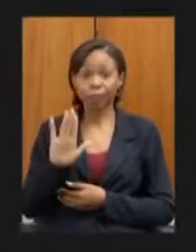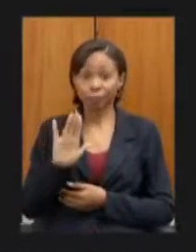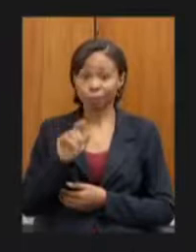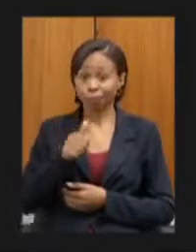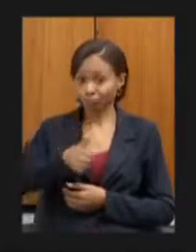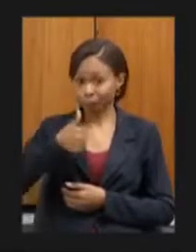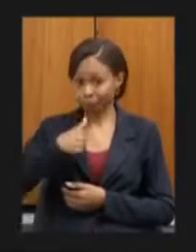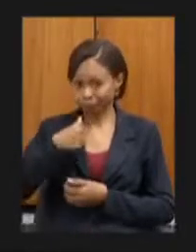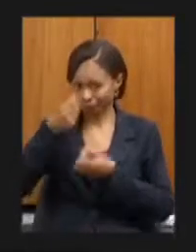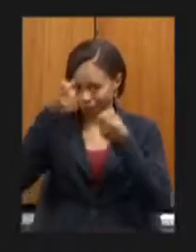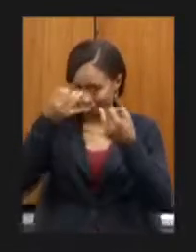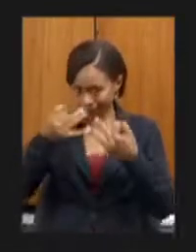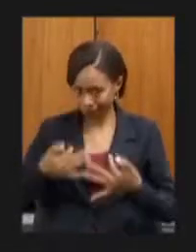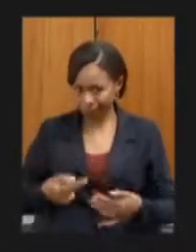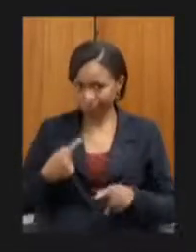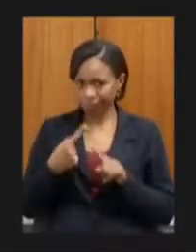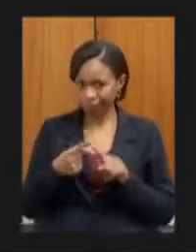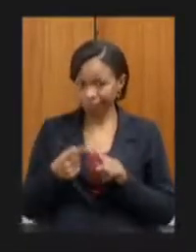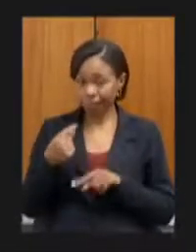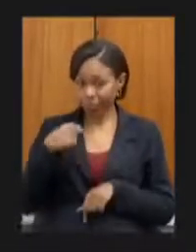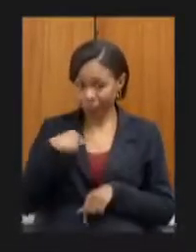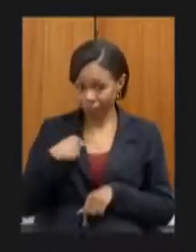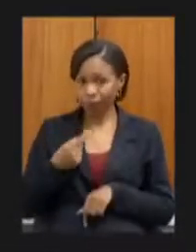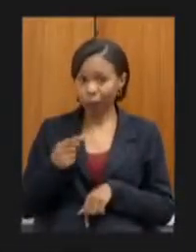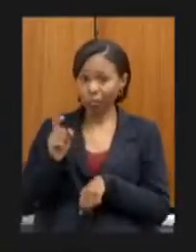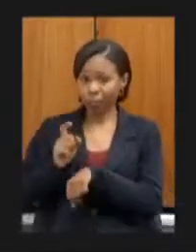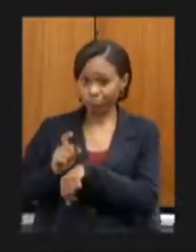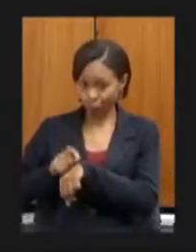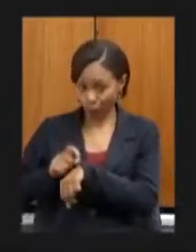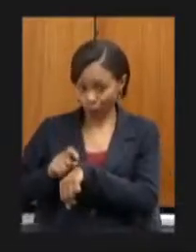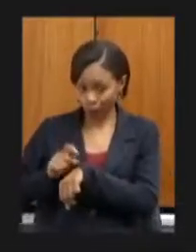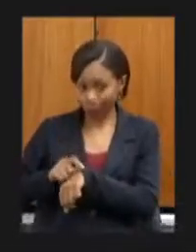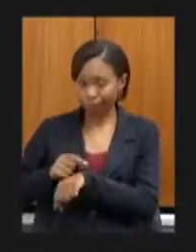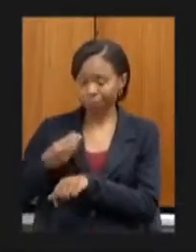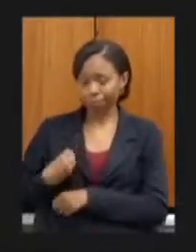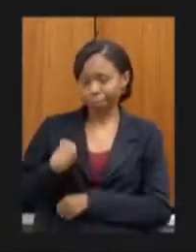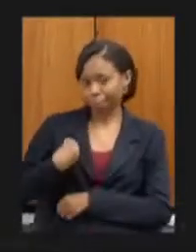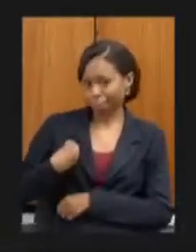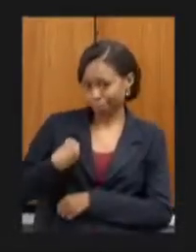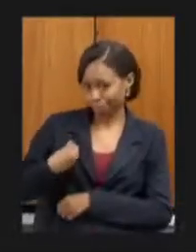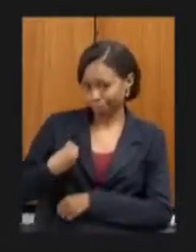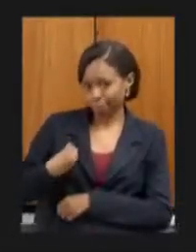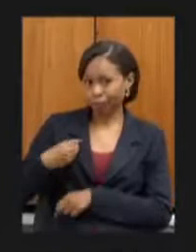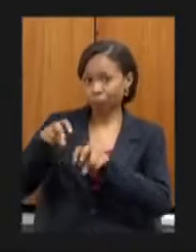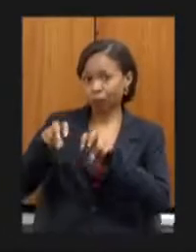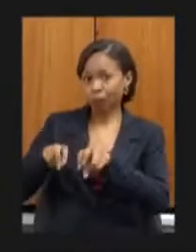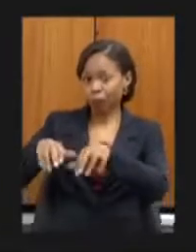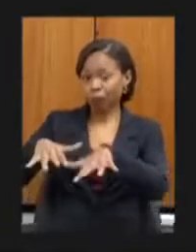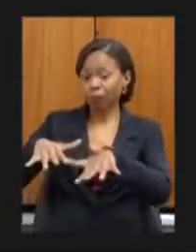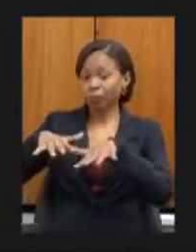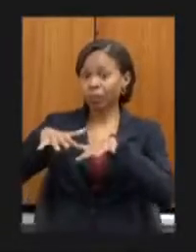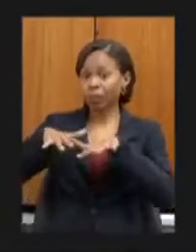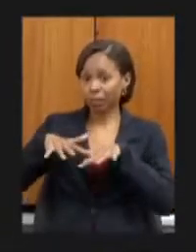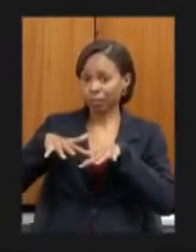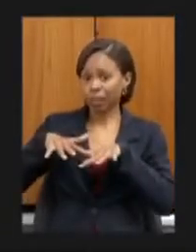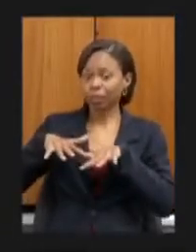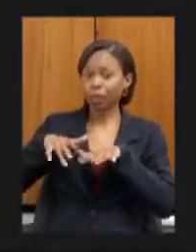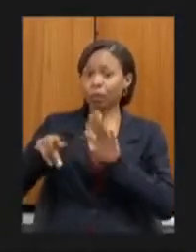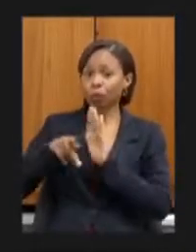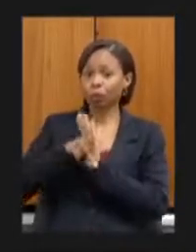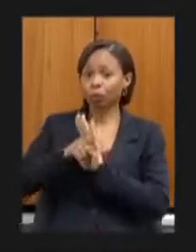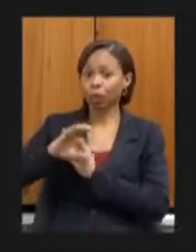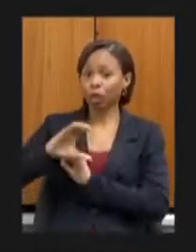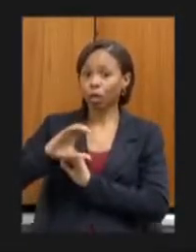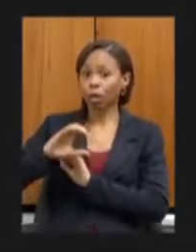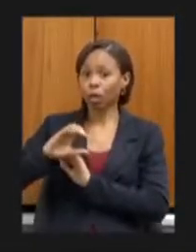nesse mesmo momento eu estava participando de uma de uma audiência pública da Copasa ou melhor